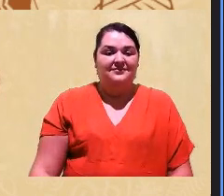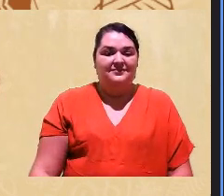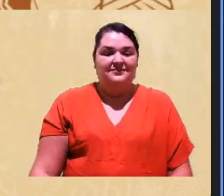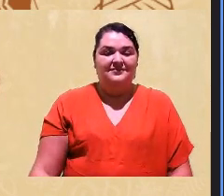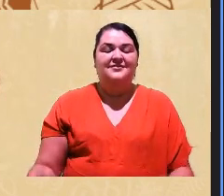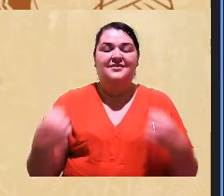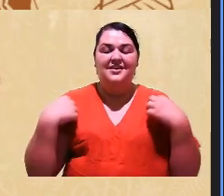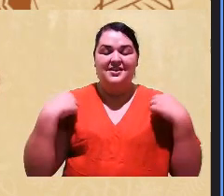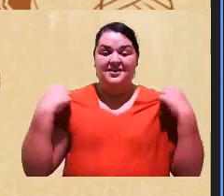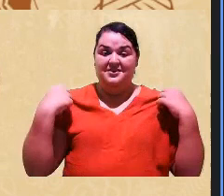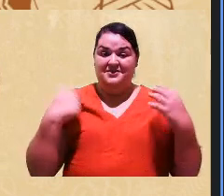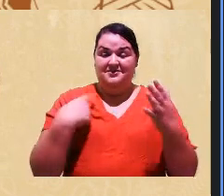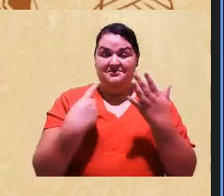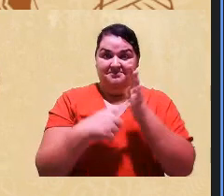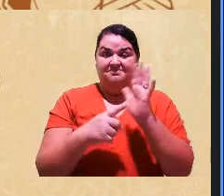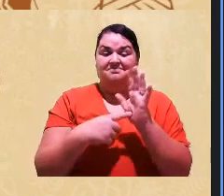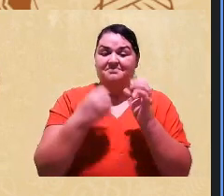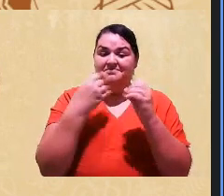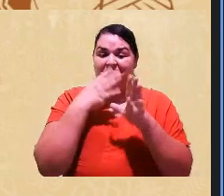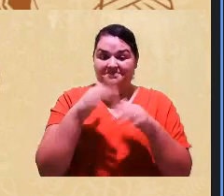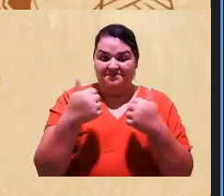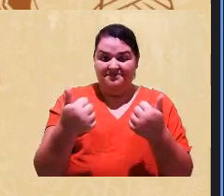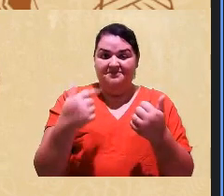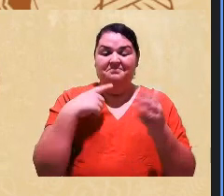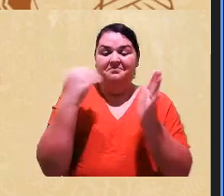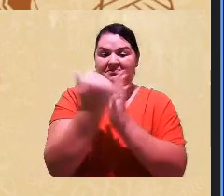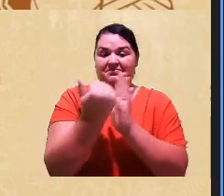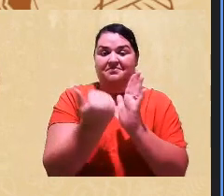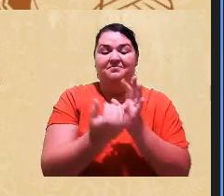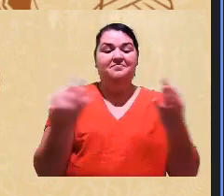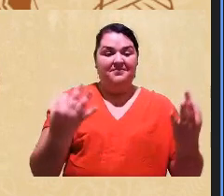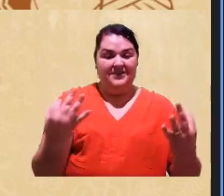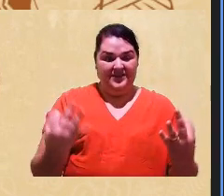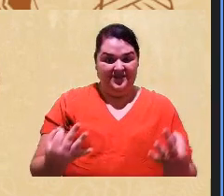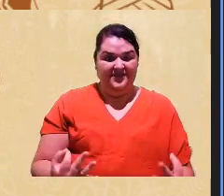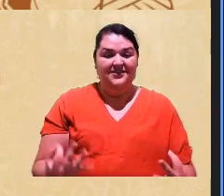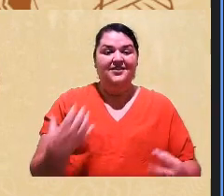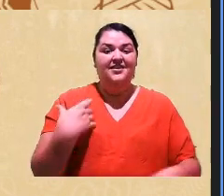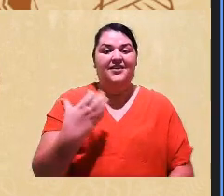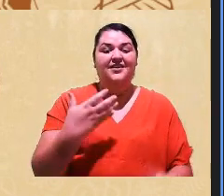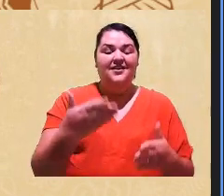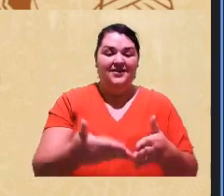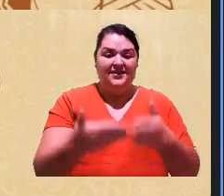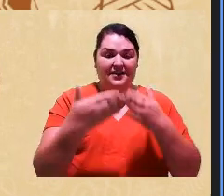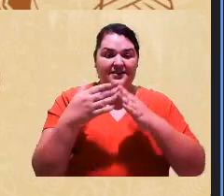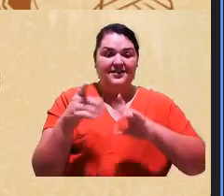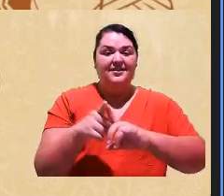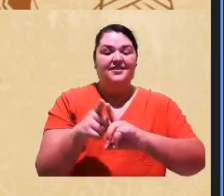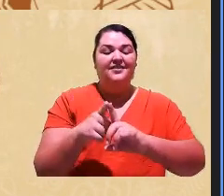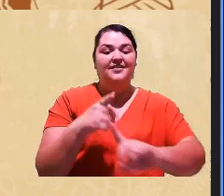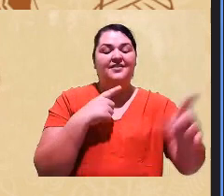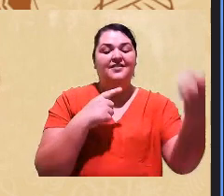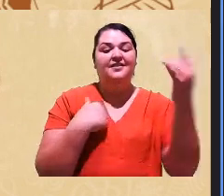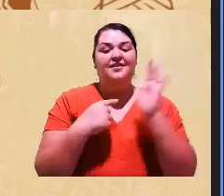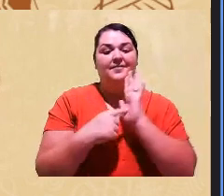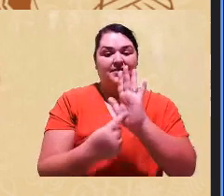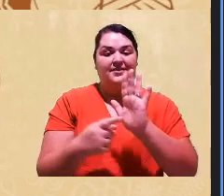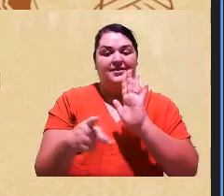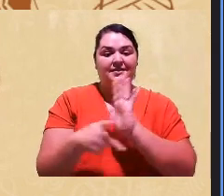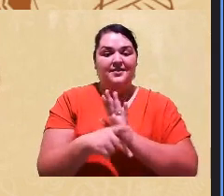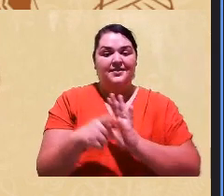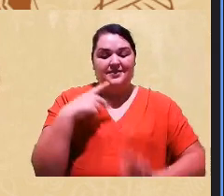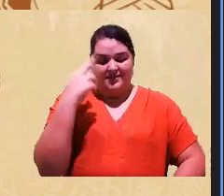apresentada dentro das conformidades e formalidades cabíveis, mas eu também gostaria de pedir licença para me apresentar a partir das minhas próprias